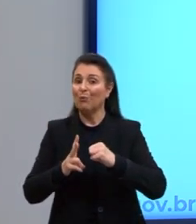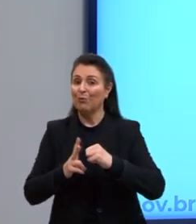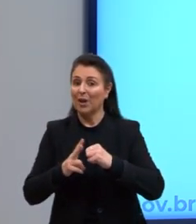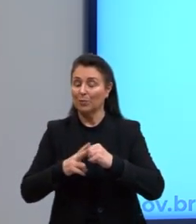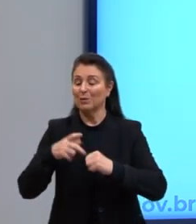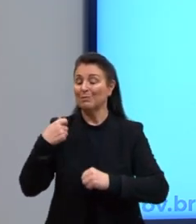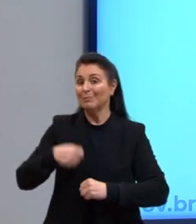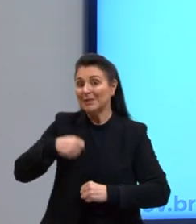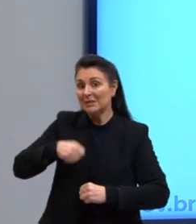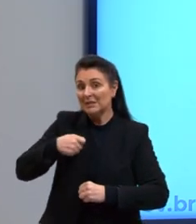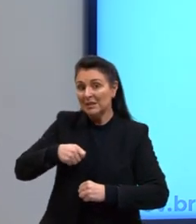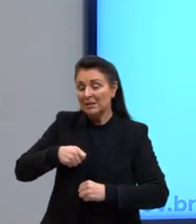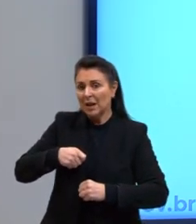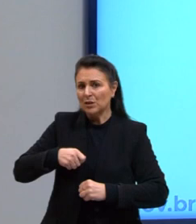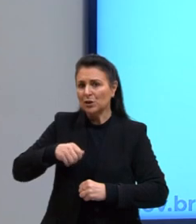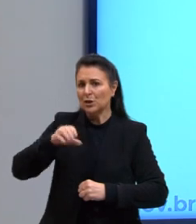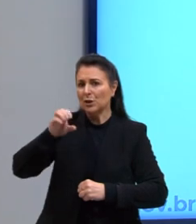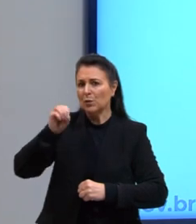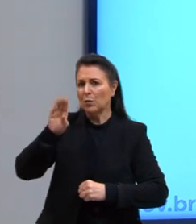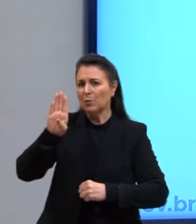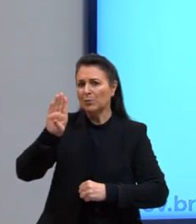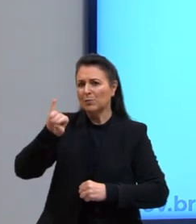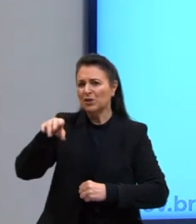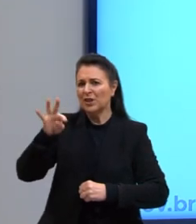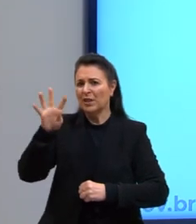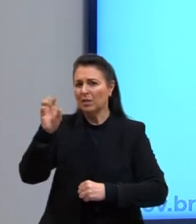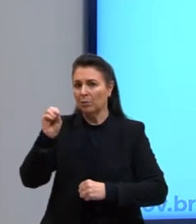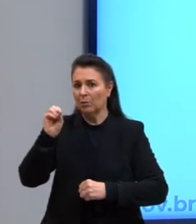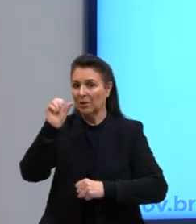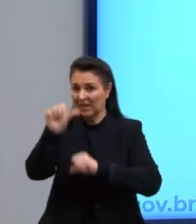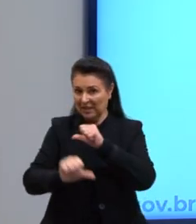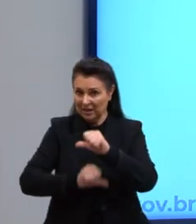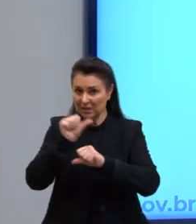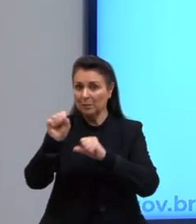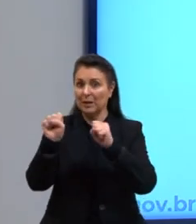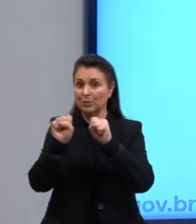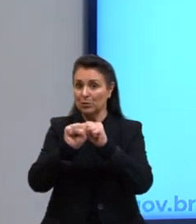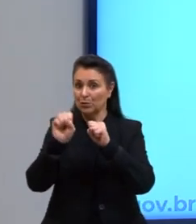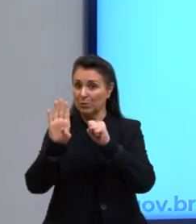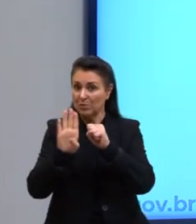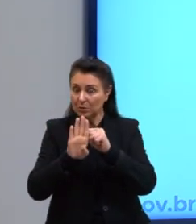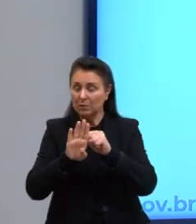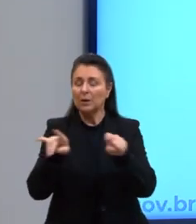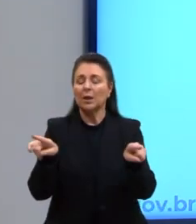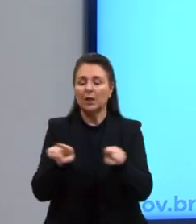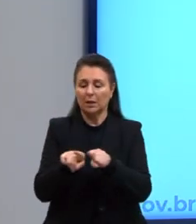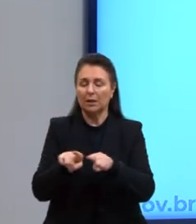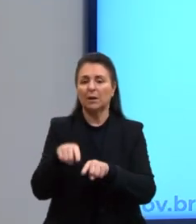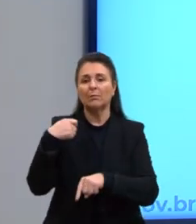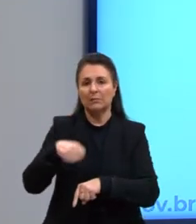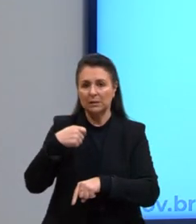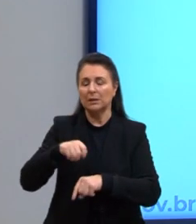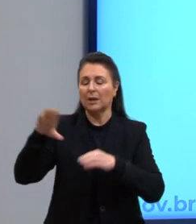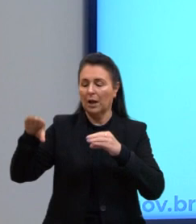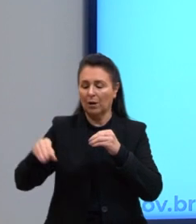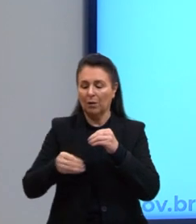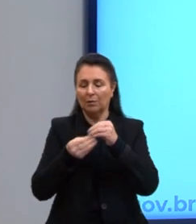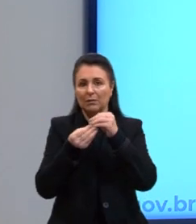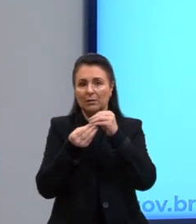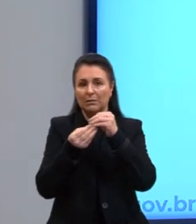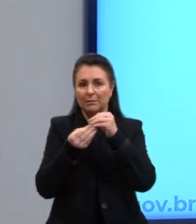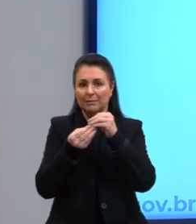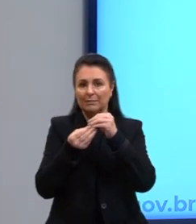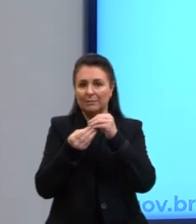necessitam de objetos, se forem transformados em substantivos, eles também vão necessitar de complementos.